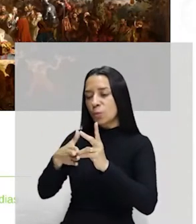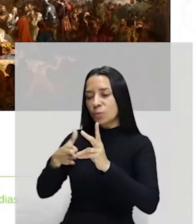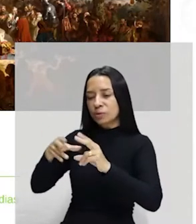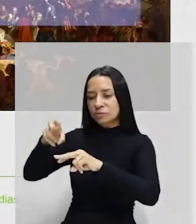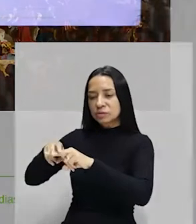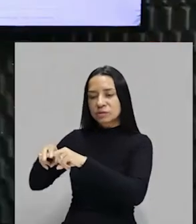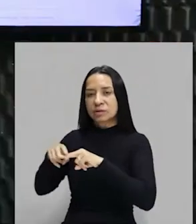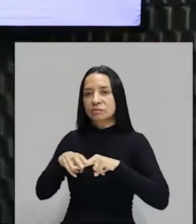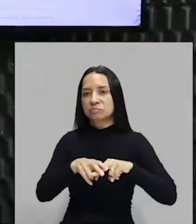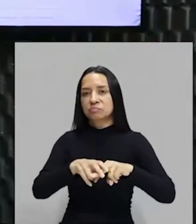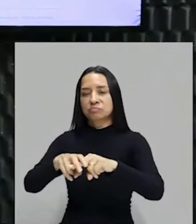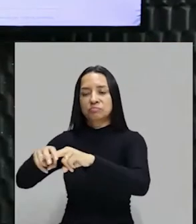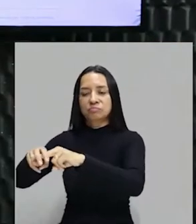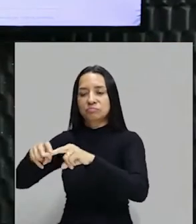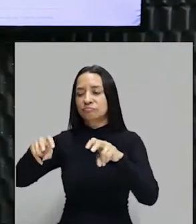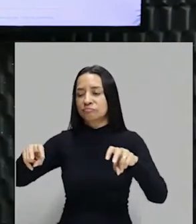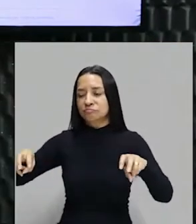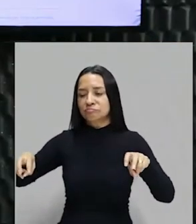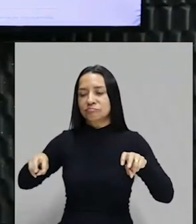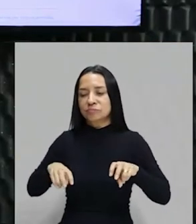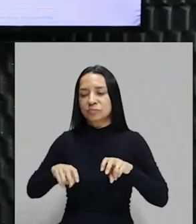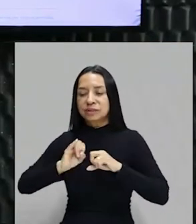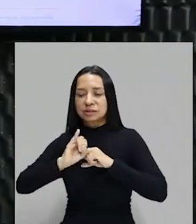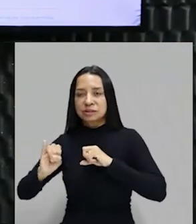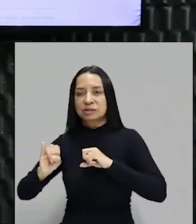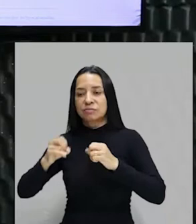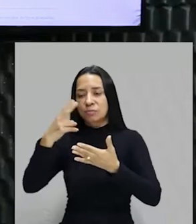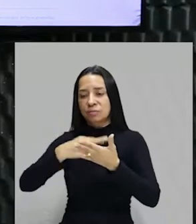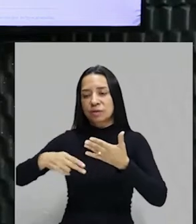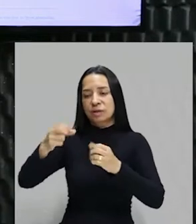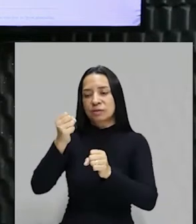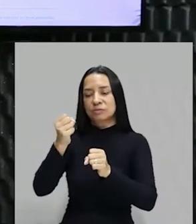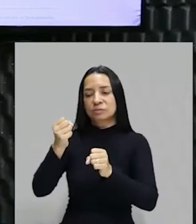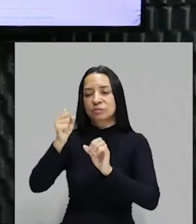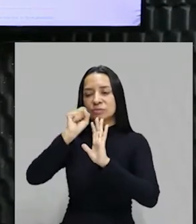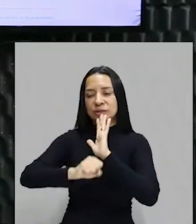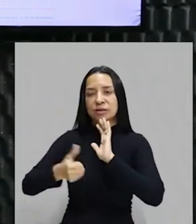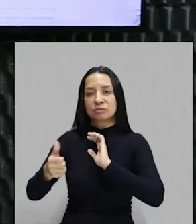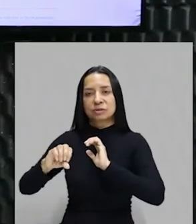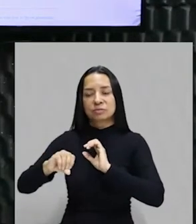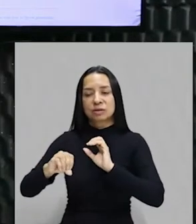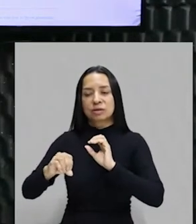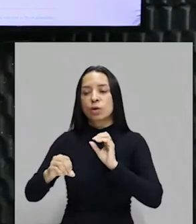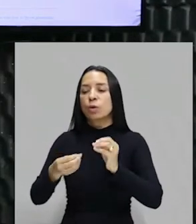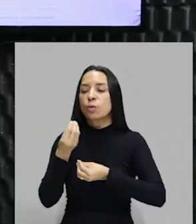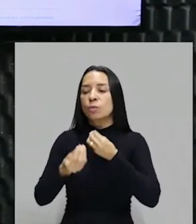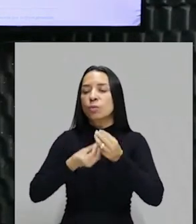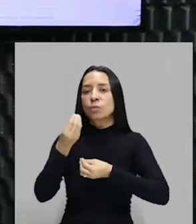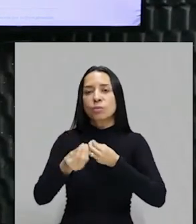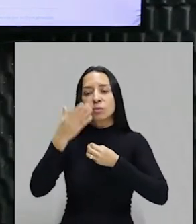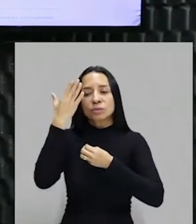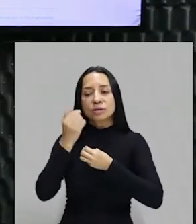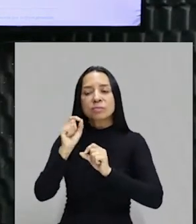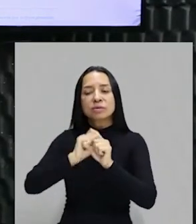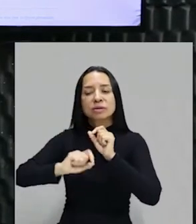Fofuras eles, todos sentados. Se o quadro foi pintado no século XIX, como é que o artista sabia que isso aconteceu no século XVI? Ou melhor,